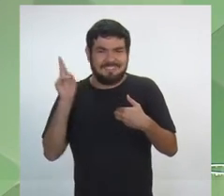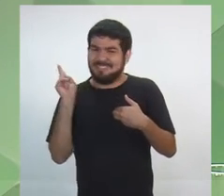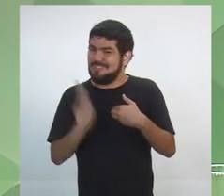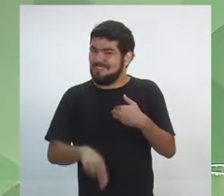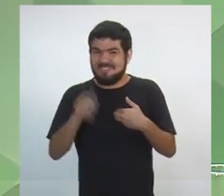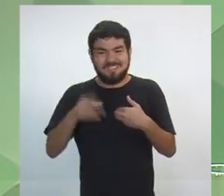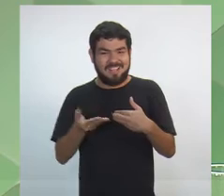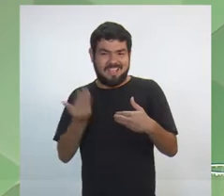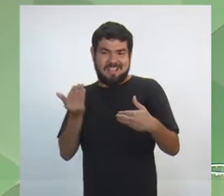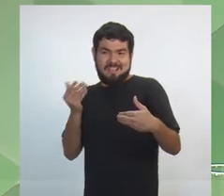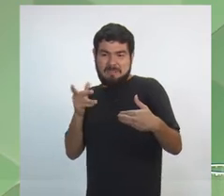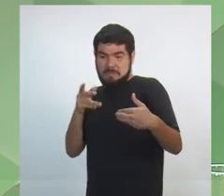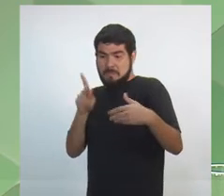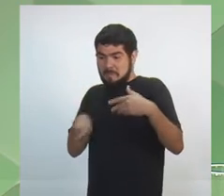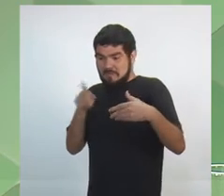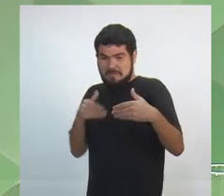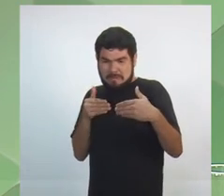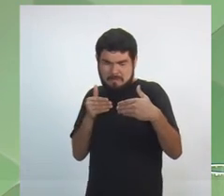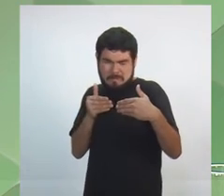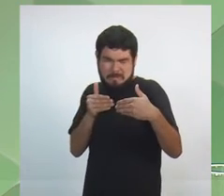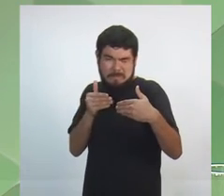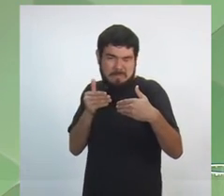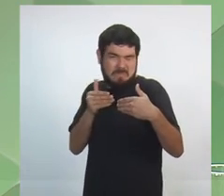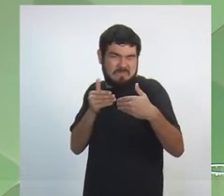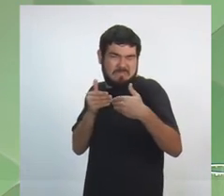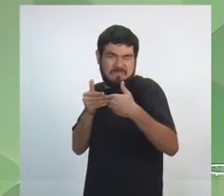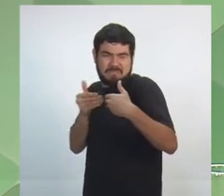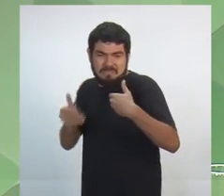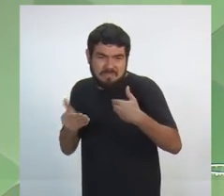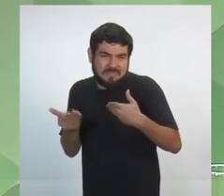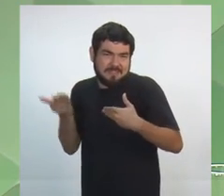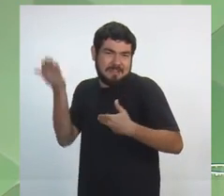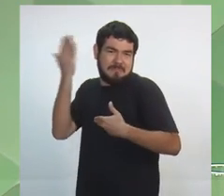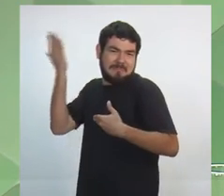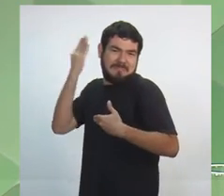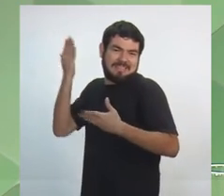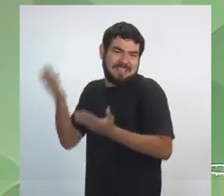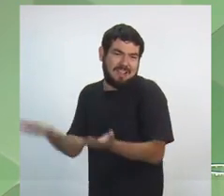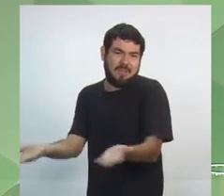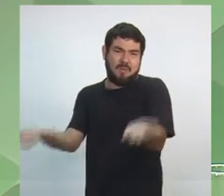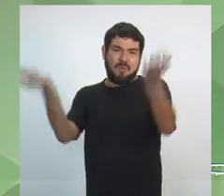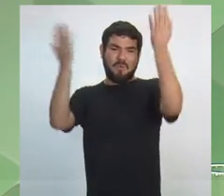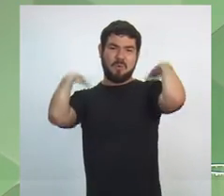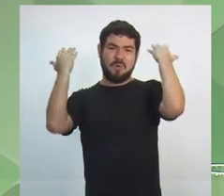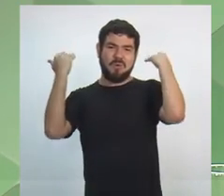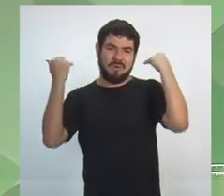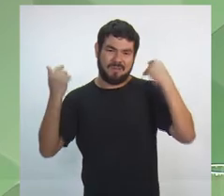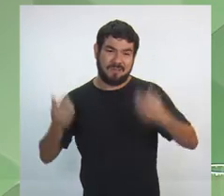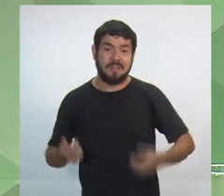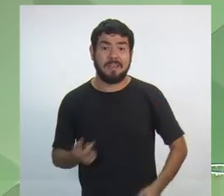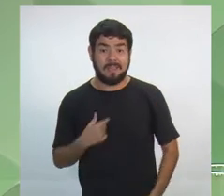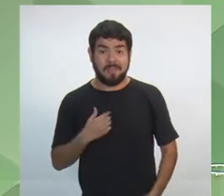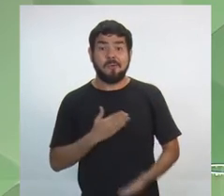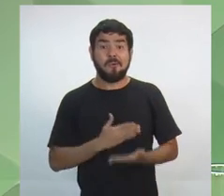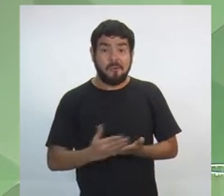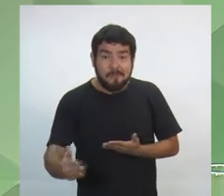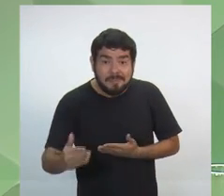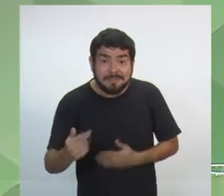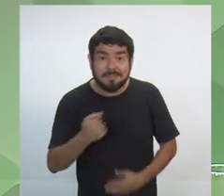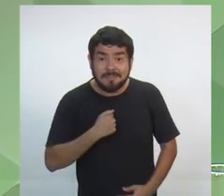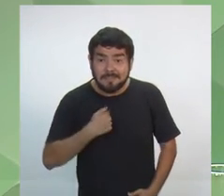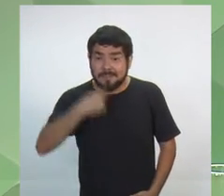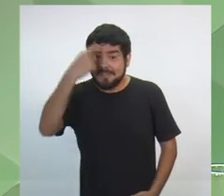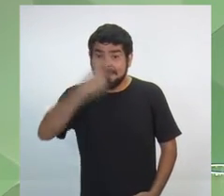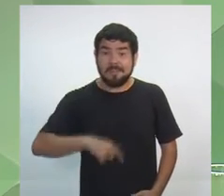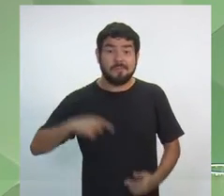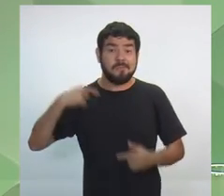do Amazonas esteve tão próximo de deixar o passado para trás. Quando eu entrei na política, eu decidi que eu ia fazer de forma